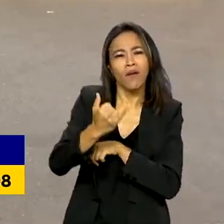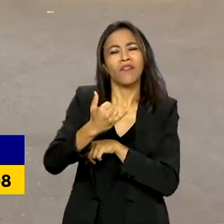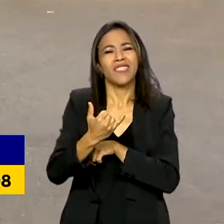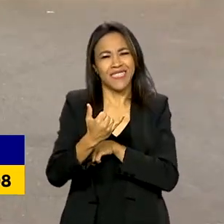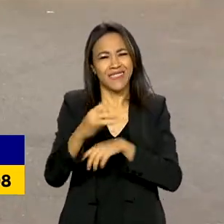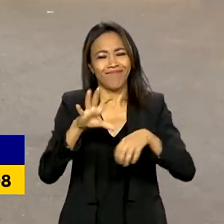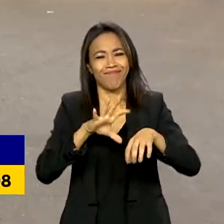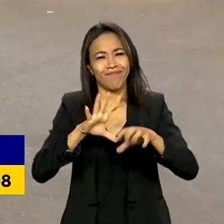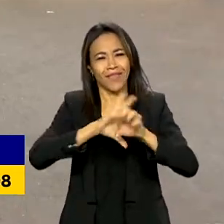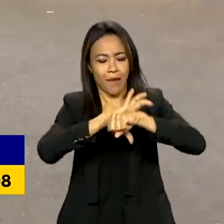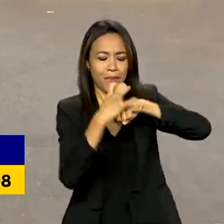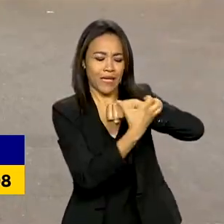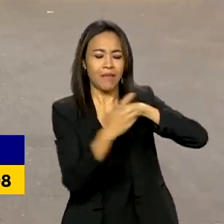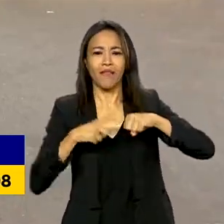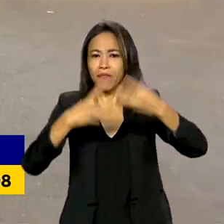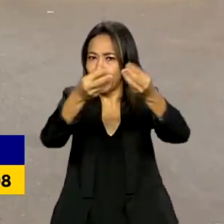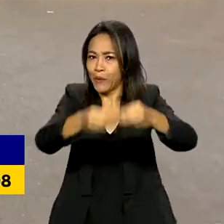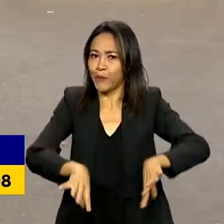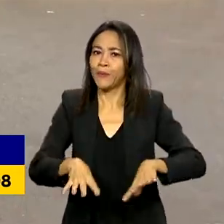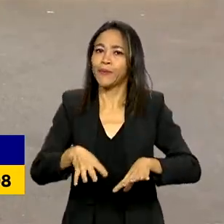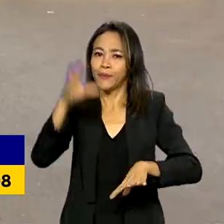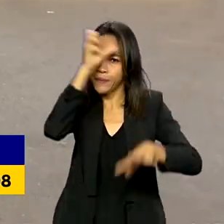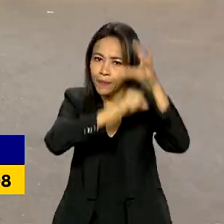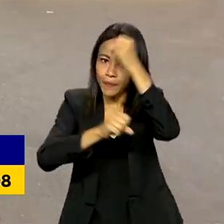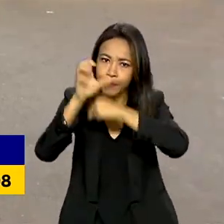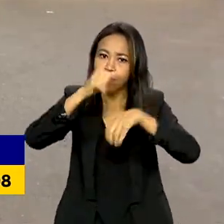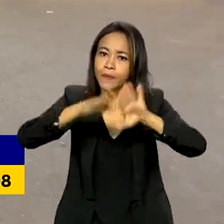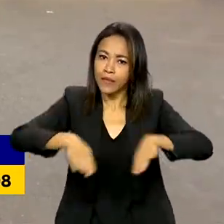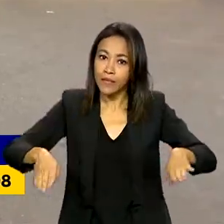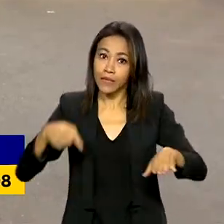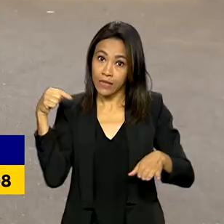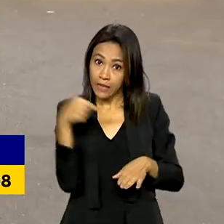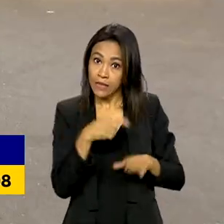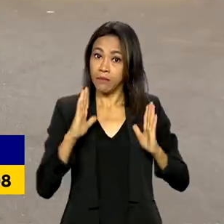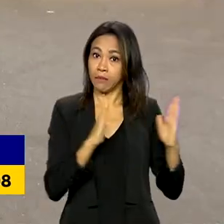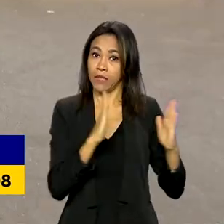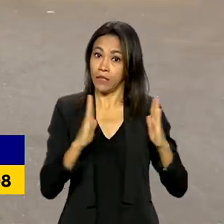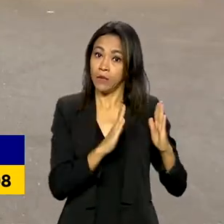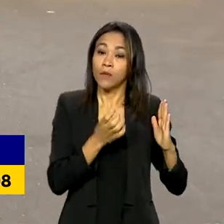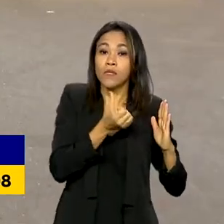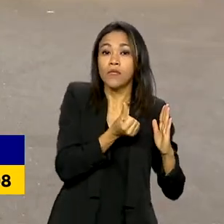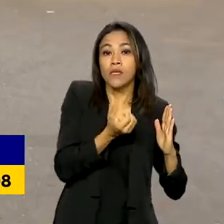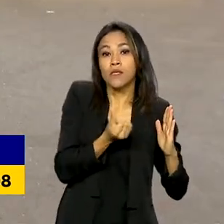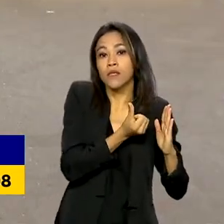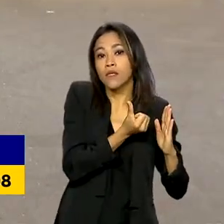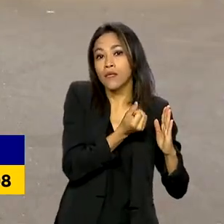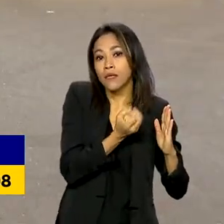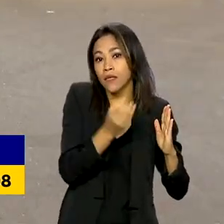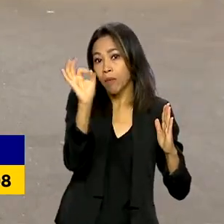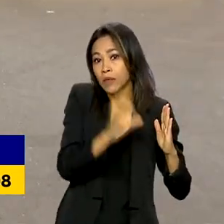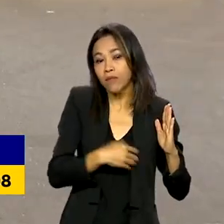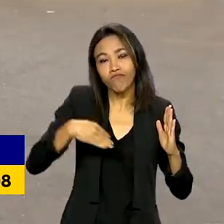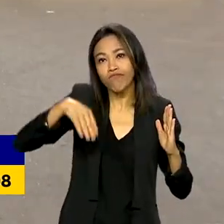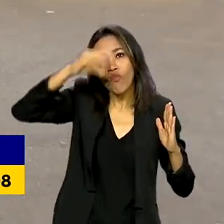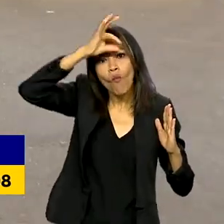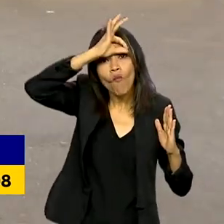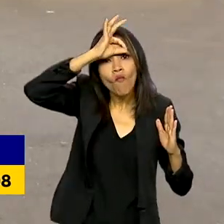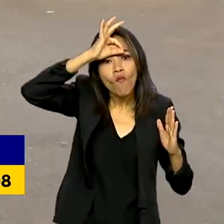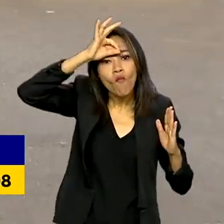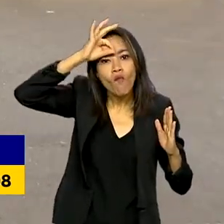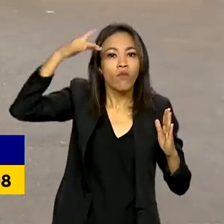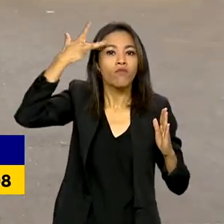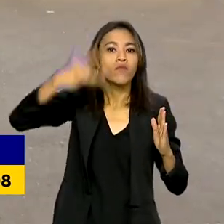na educação das crianças, já que nesse período cerca de 60% delas não aprenderam a ler e escrever